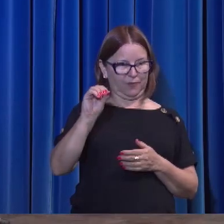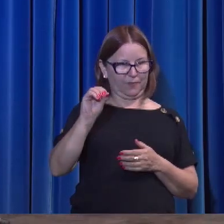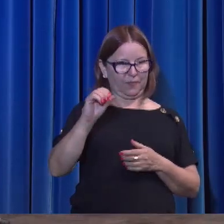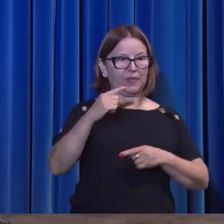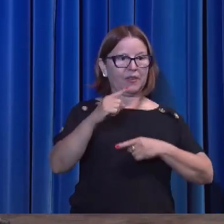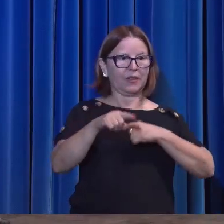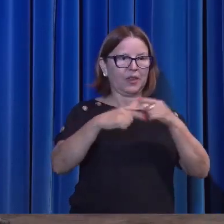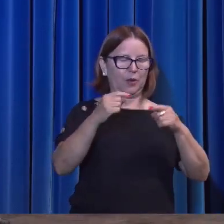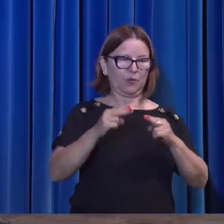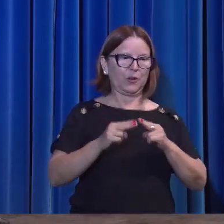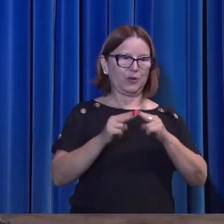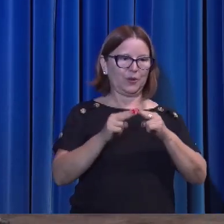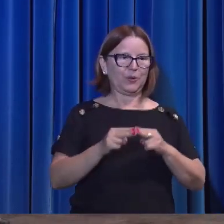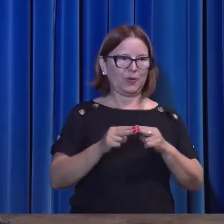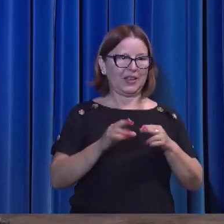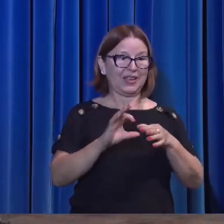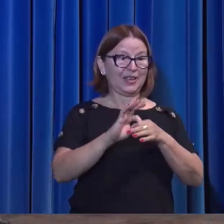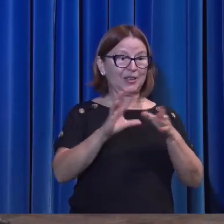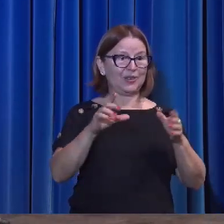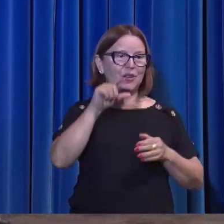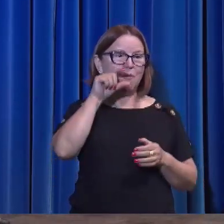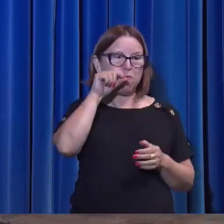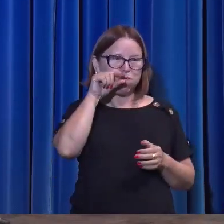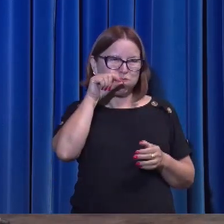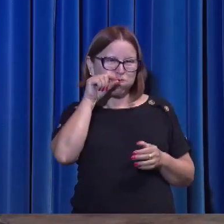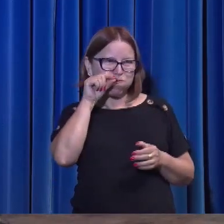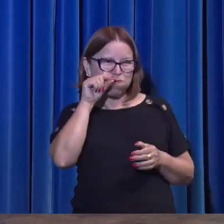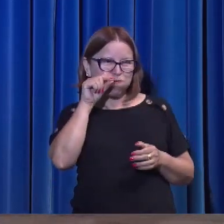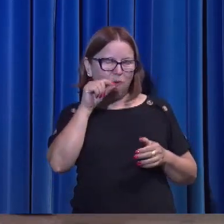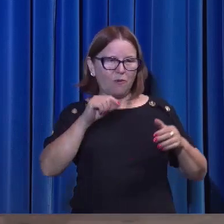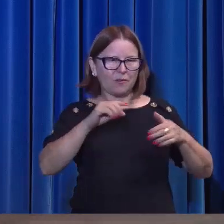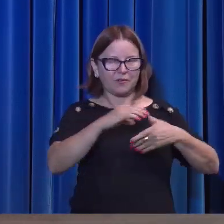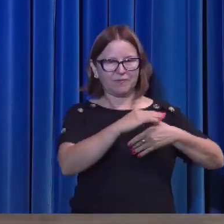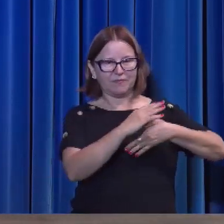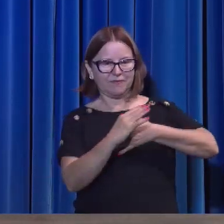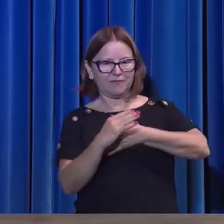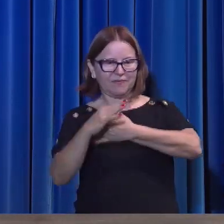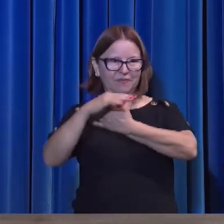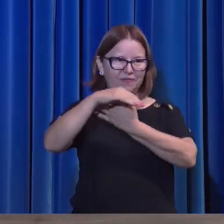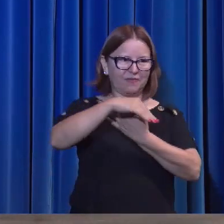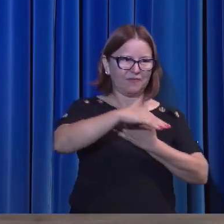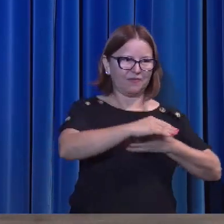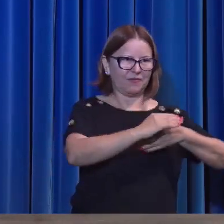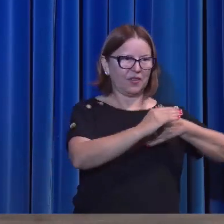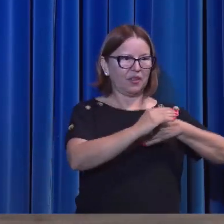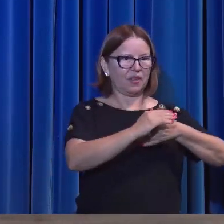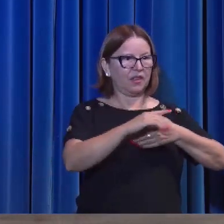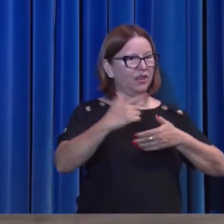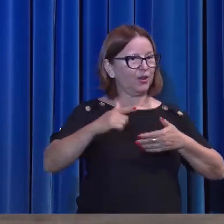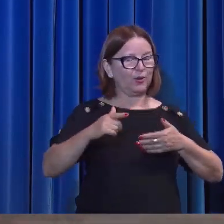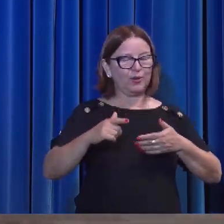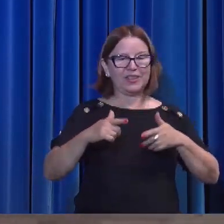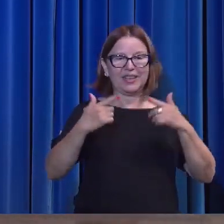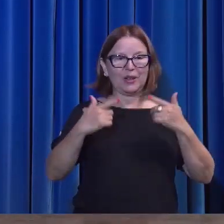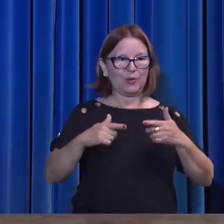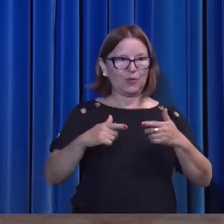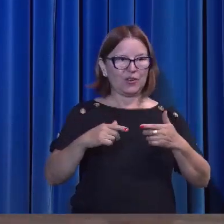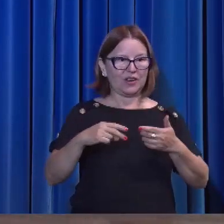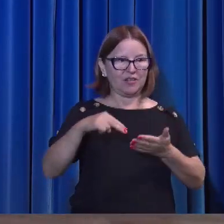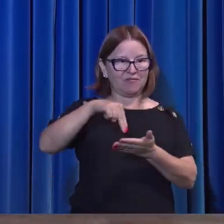uma pomba. A pomba vai e não tem onde pousar. Volta.